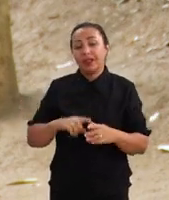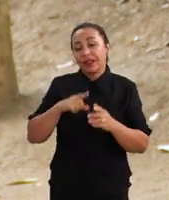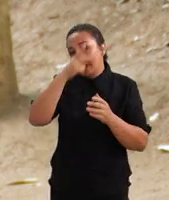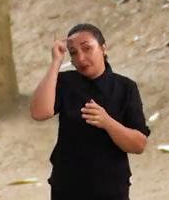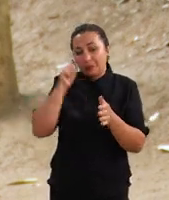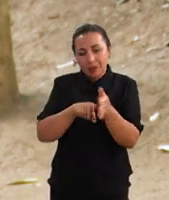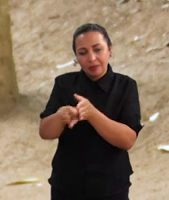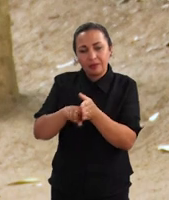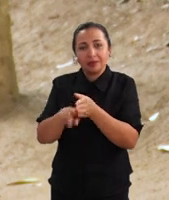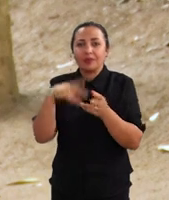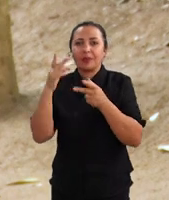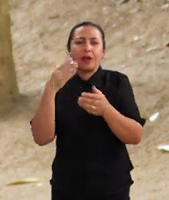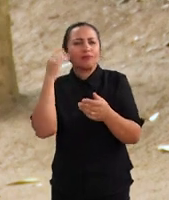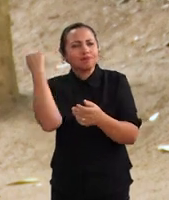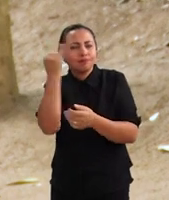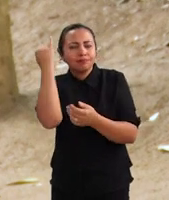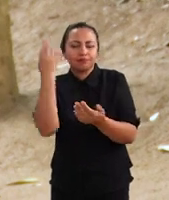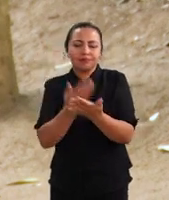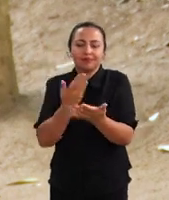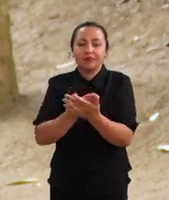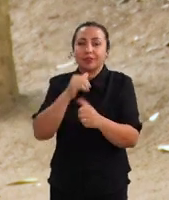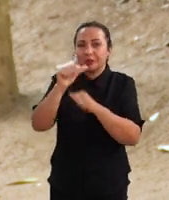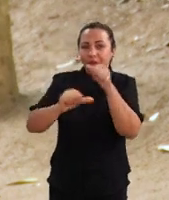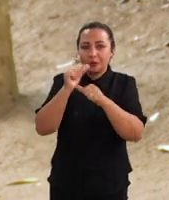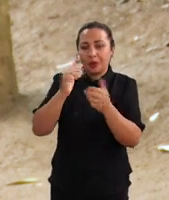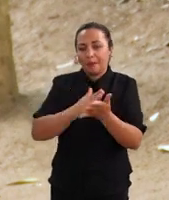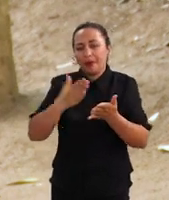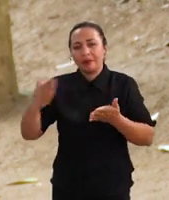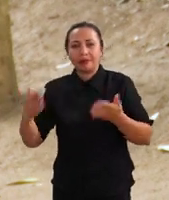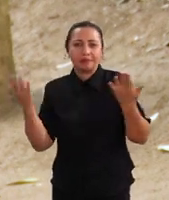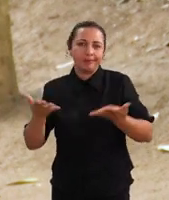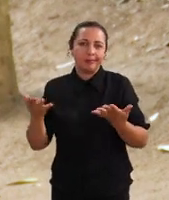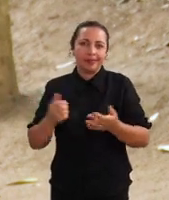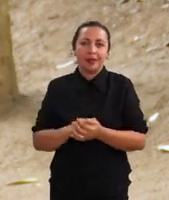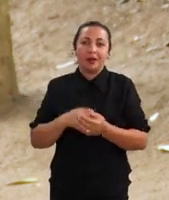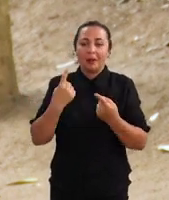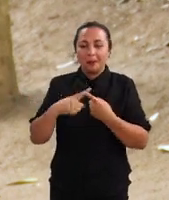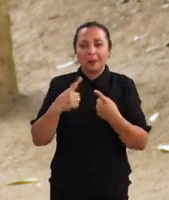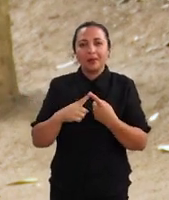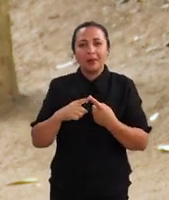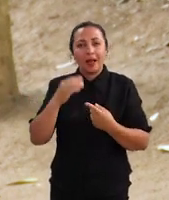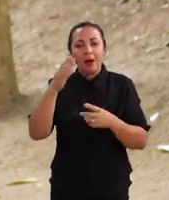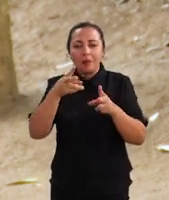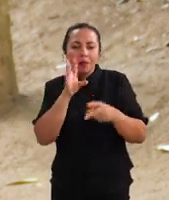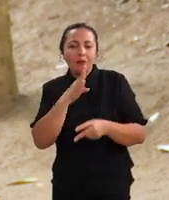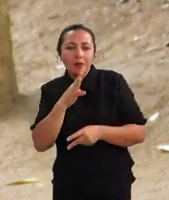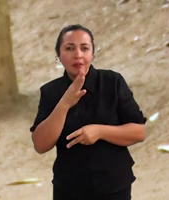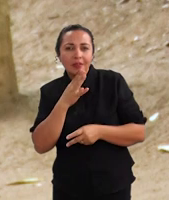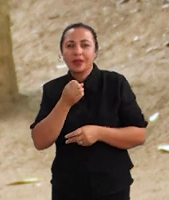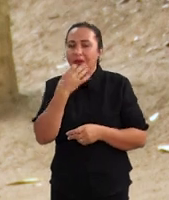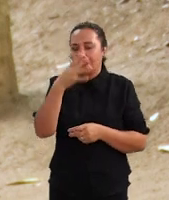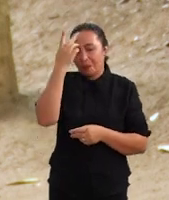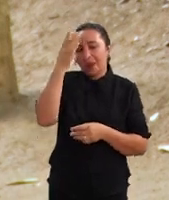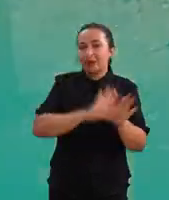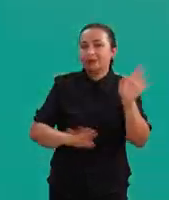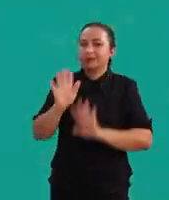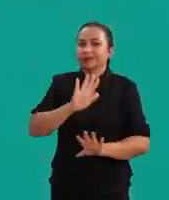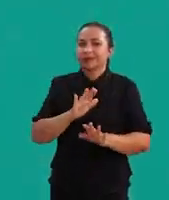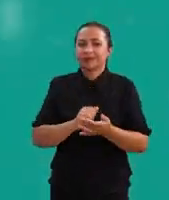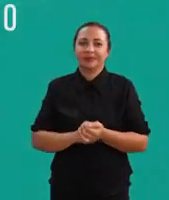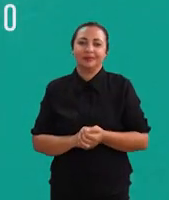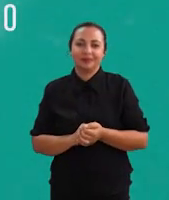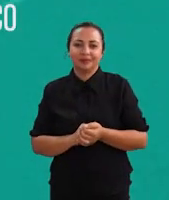ressaltam a importância dos estudos desenvolvidos a partir de agora. Afinal, conhecer é importante para preservar.